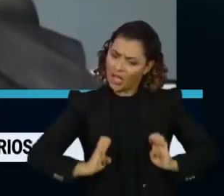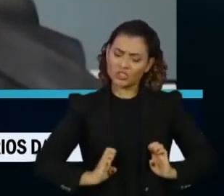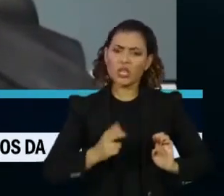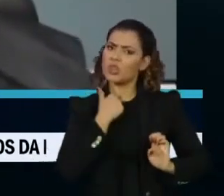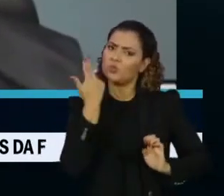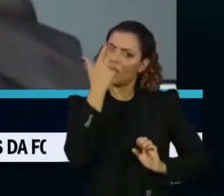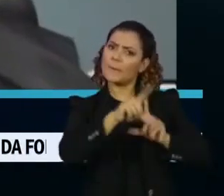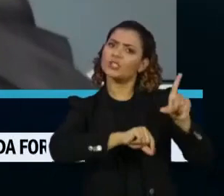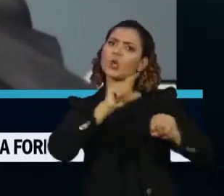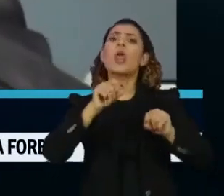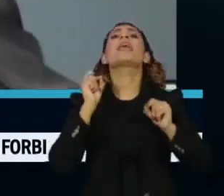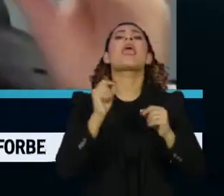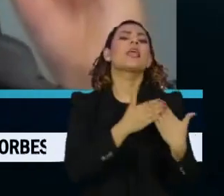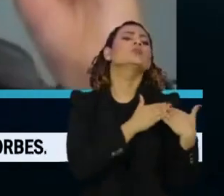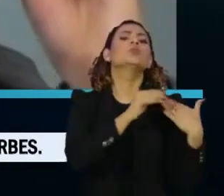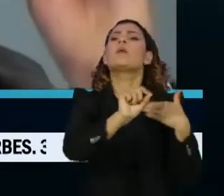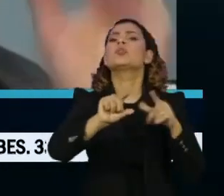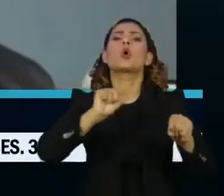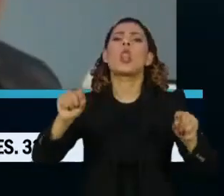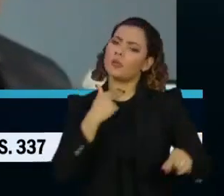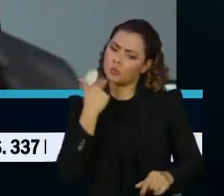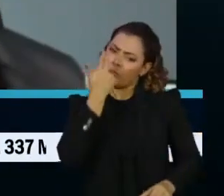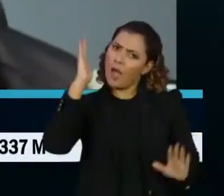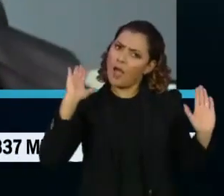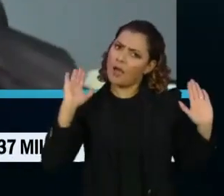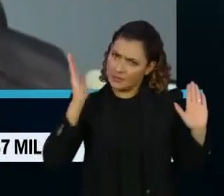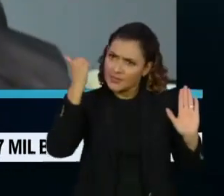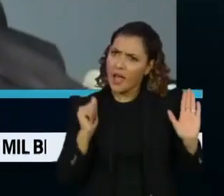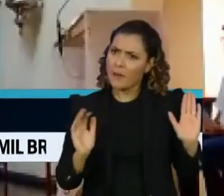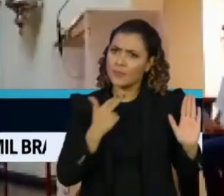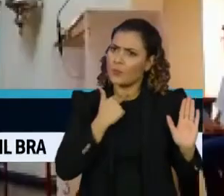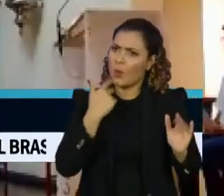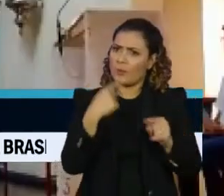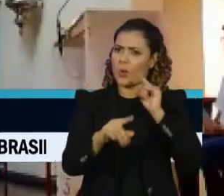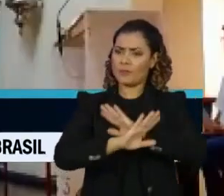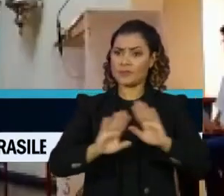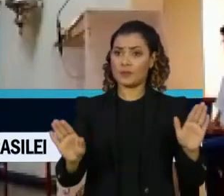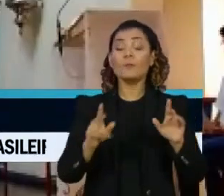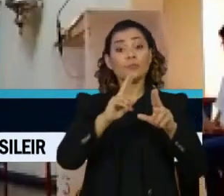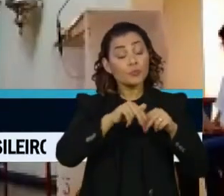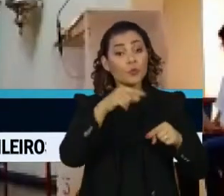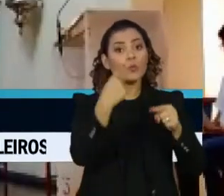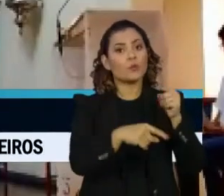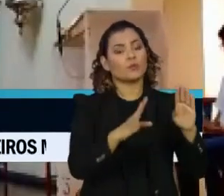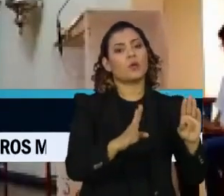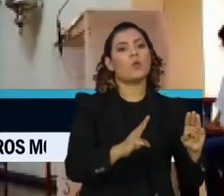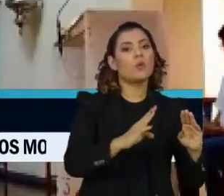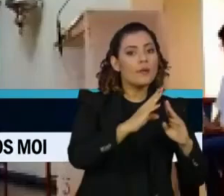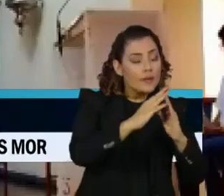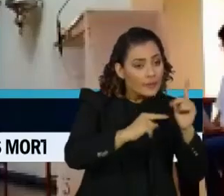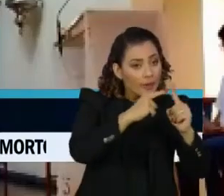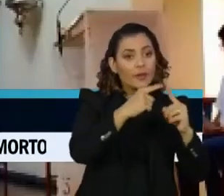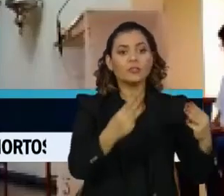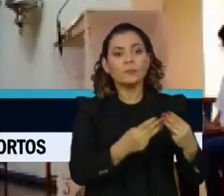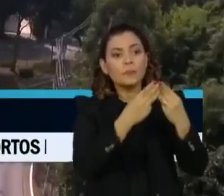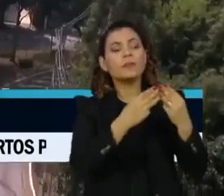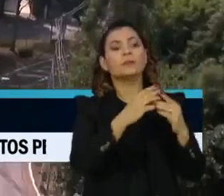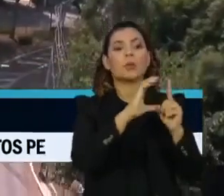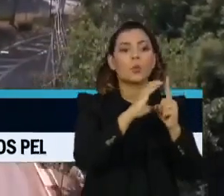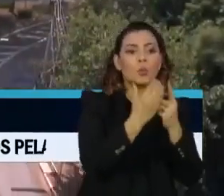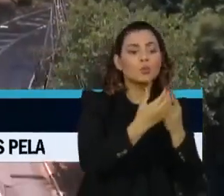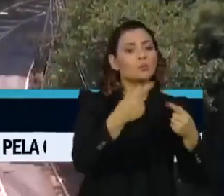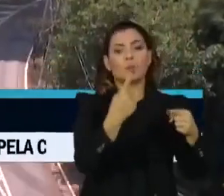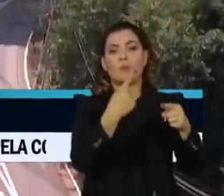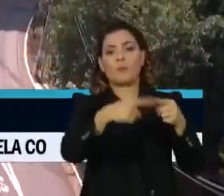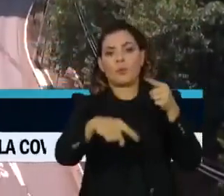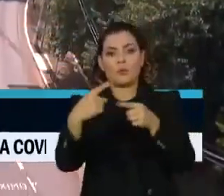ficar escolhendo relator. O relator também afirmou que a proibição das atividades religiosas coletivas por tempo determinado, com